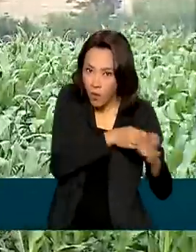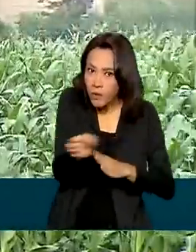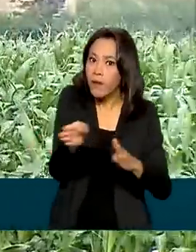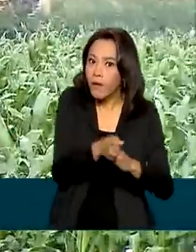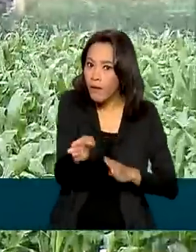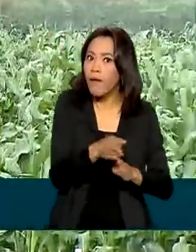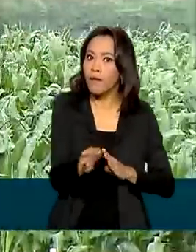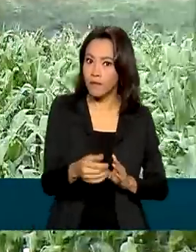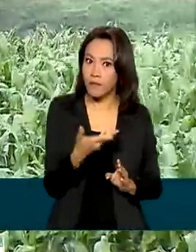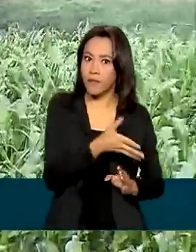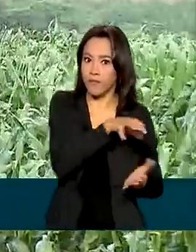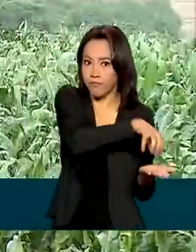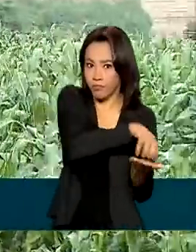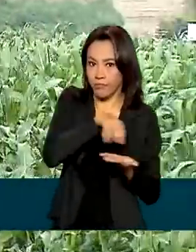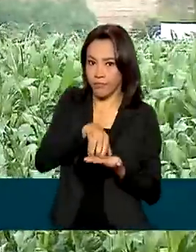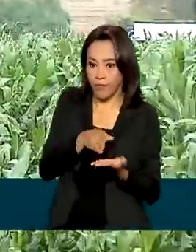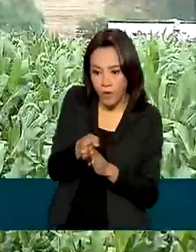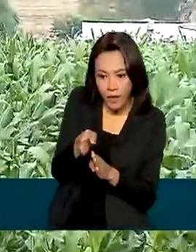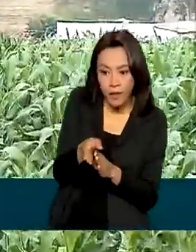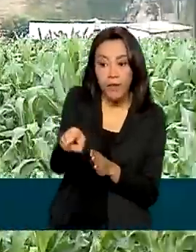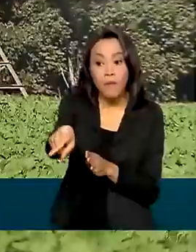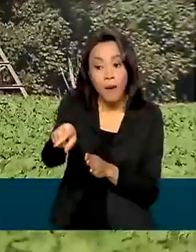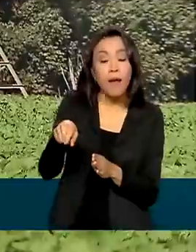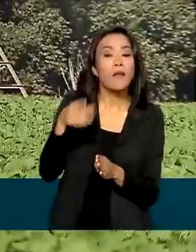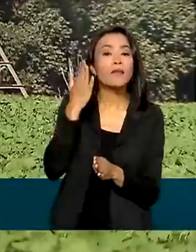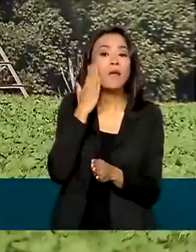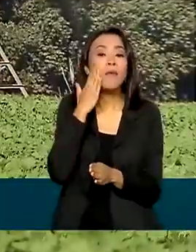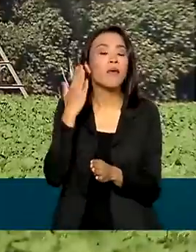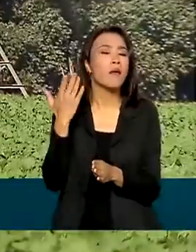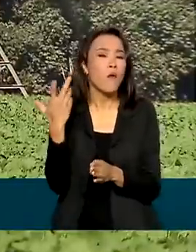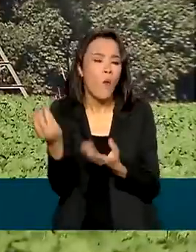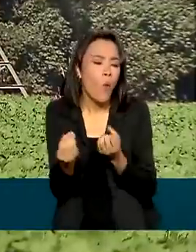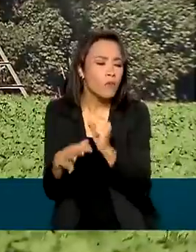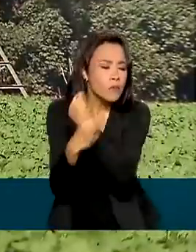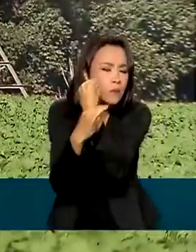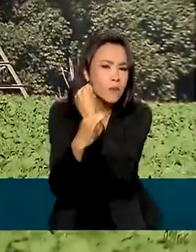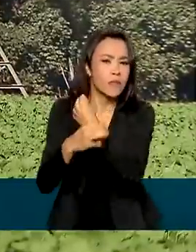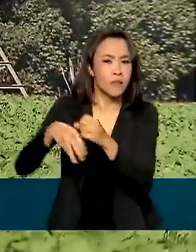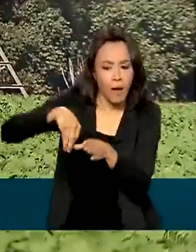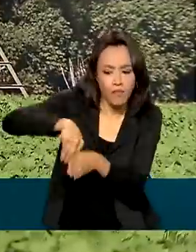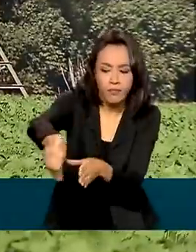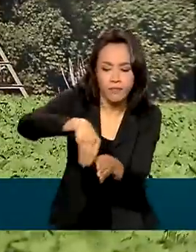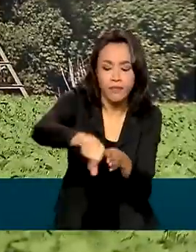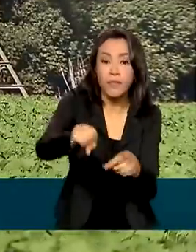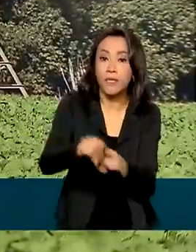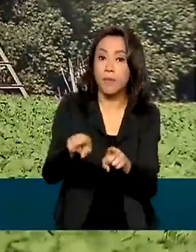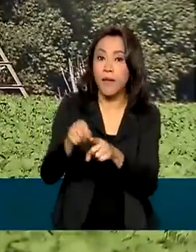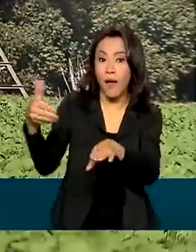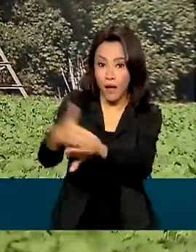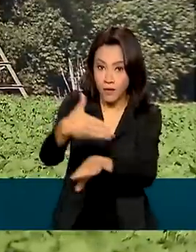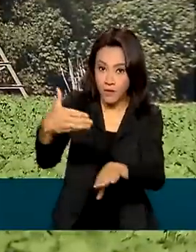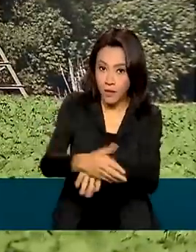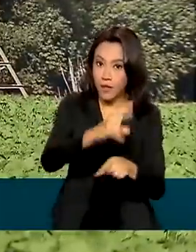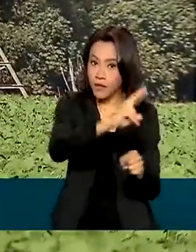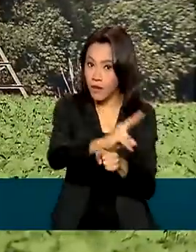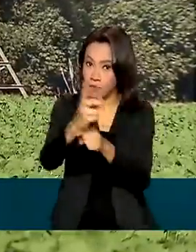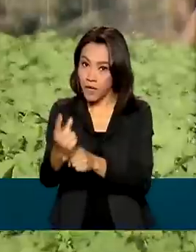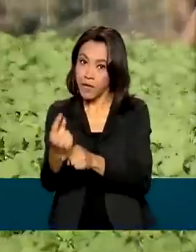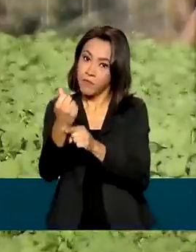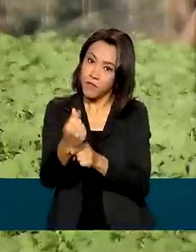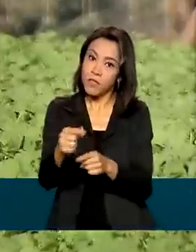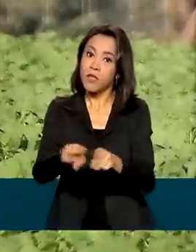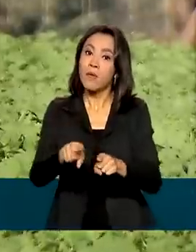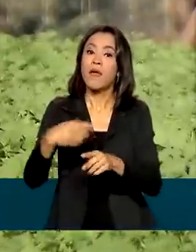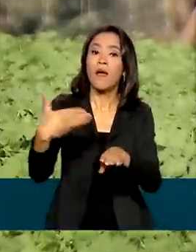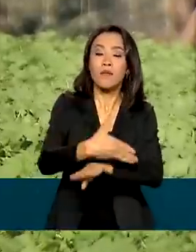objetivo é dar mais segurança a quem vai cultivar e também dar acesso a financiamentos e a políticas públicas.